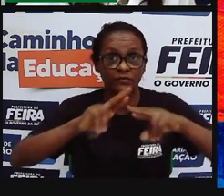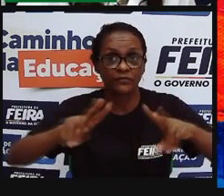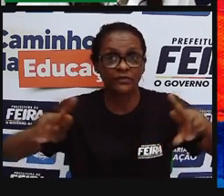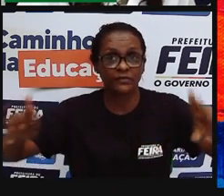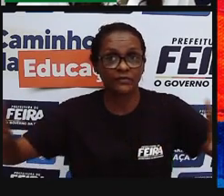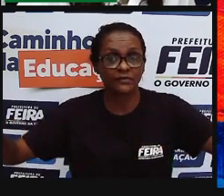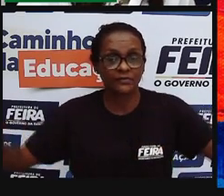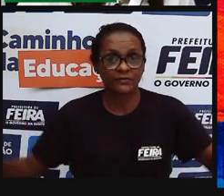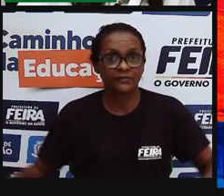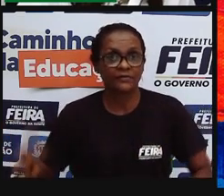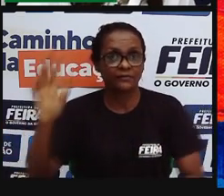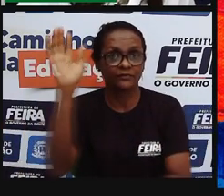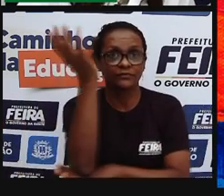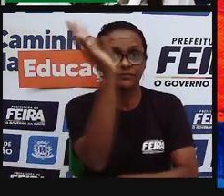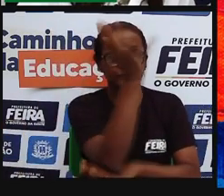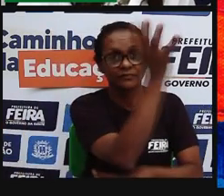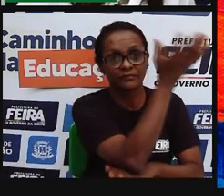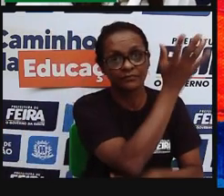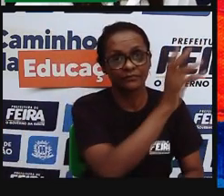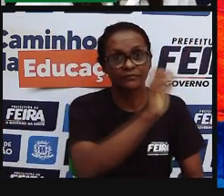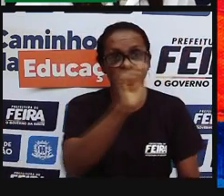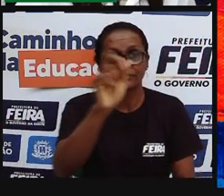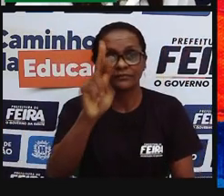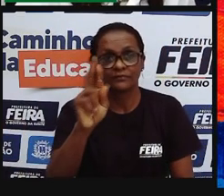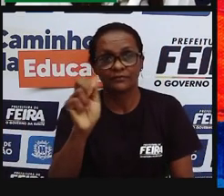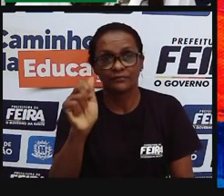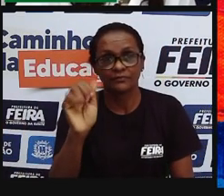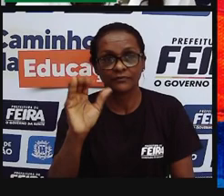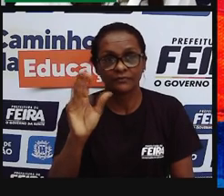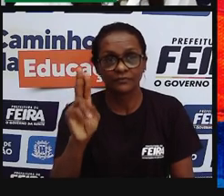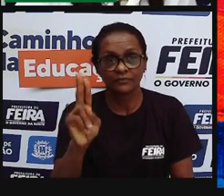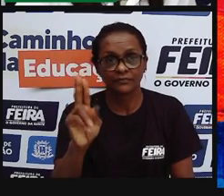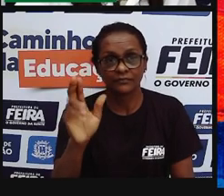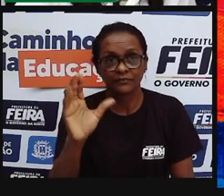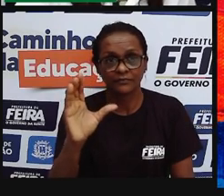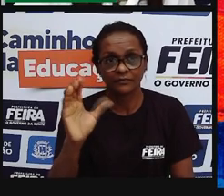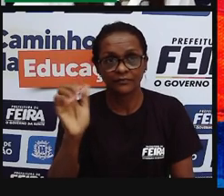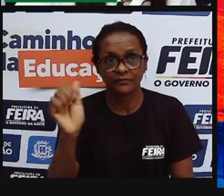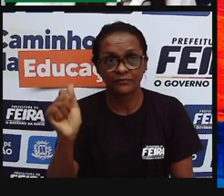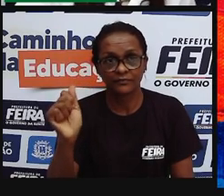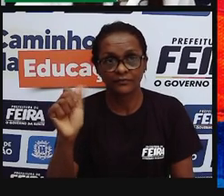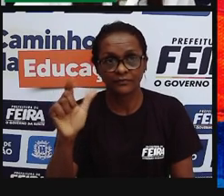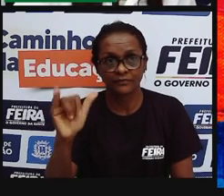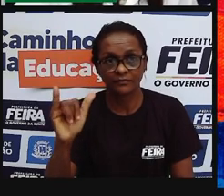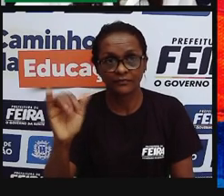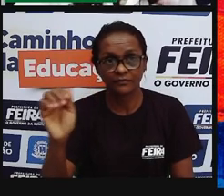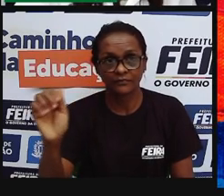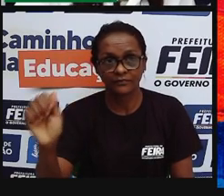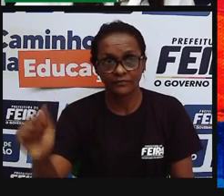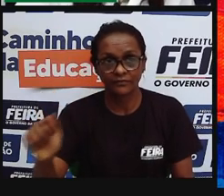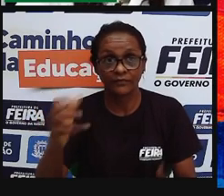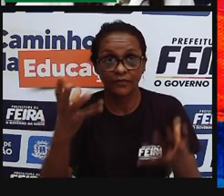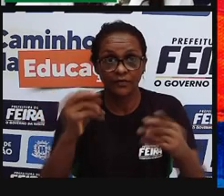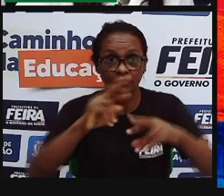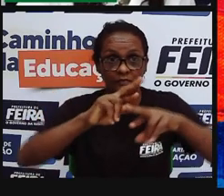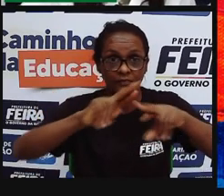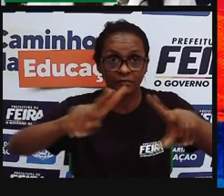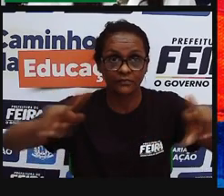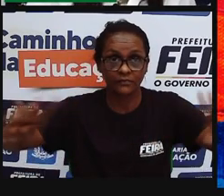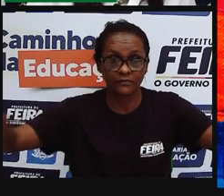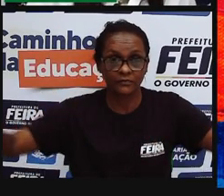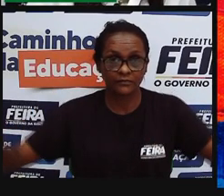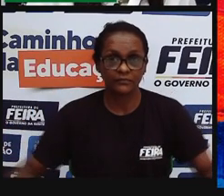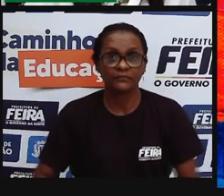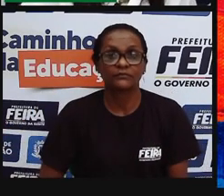no sul, um pouquinho do sudeste, tá, então, nós vemos aqui, os nossos biomas, né, e ecossistemas